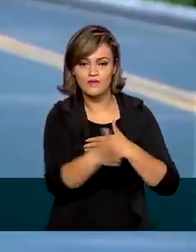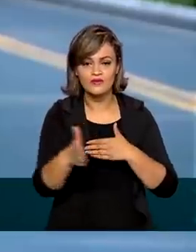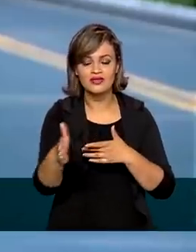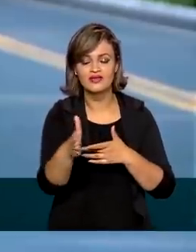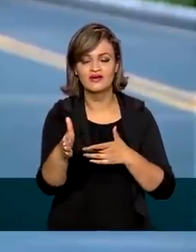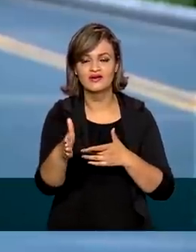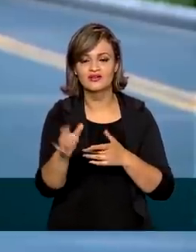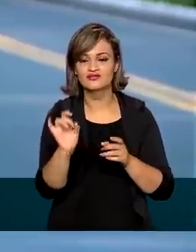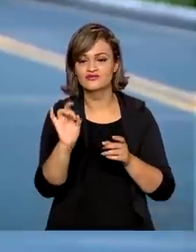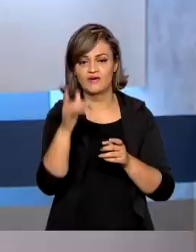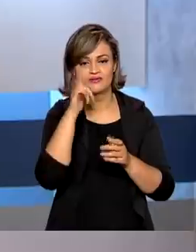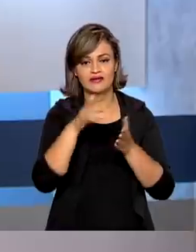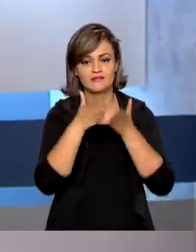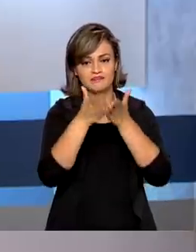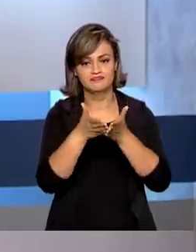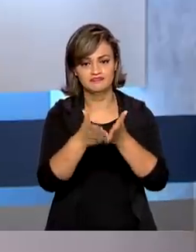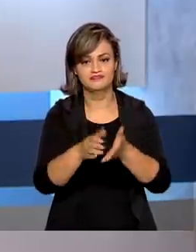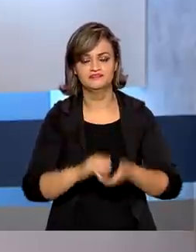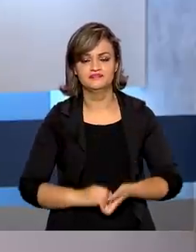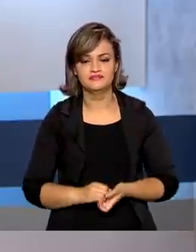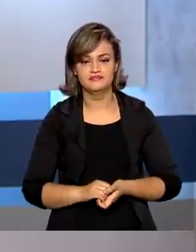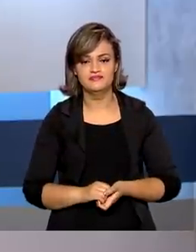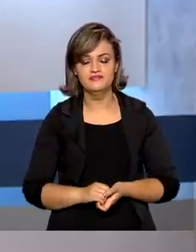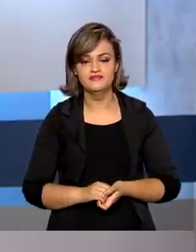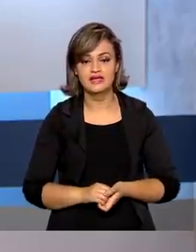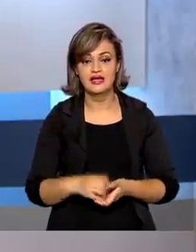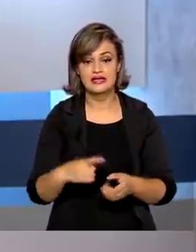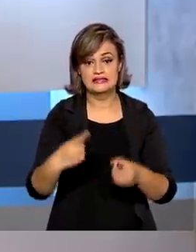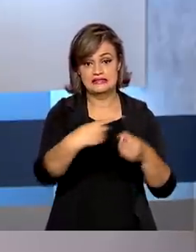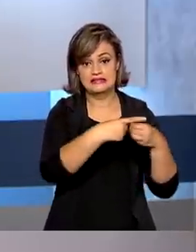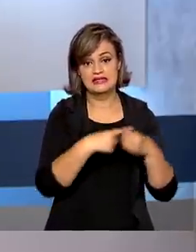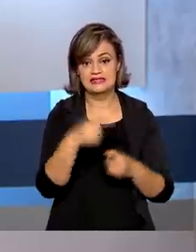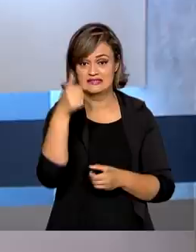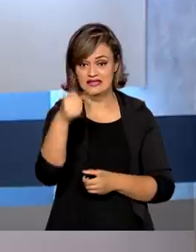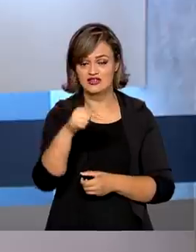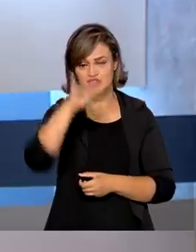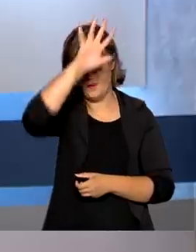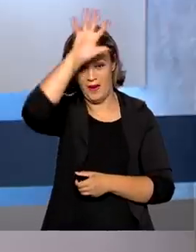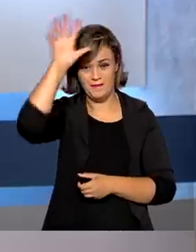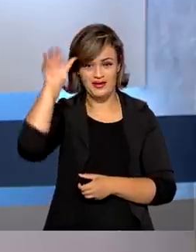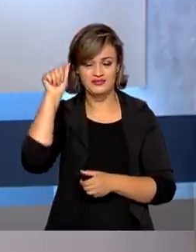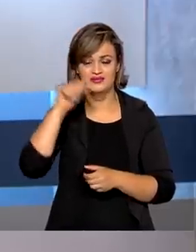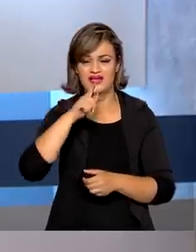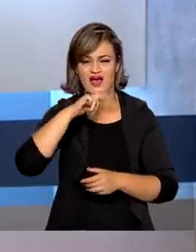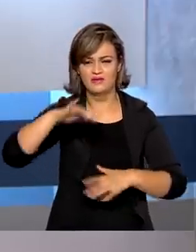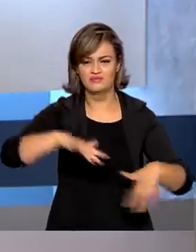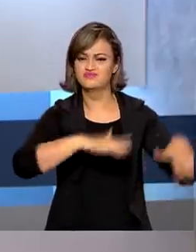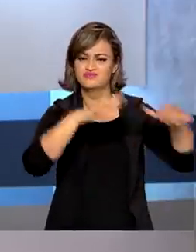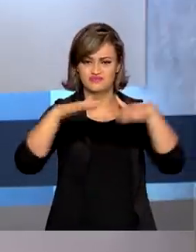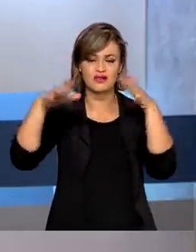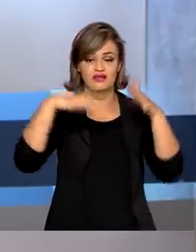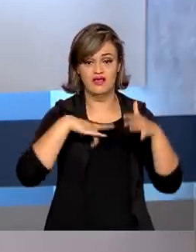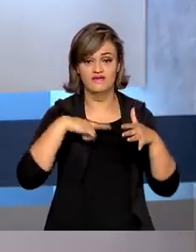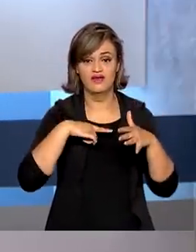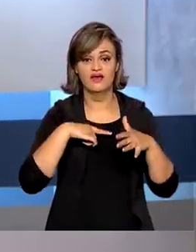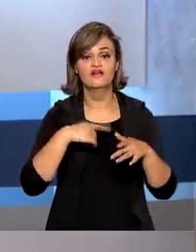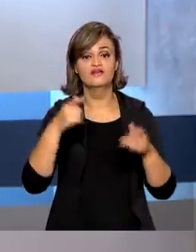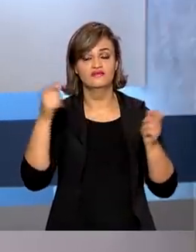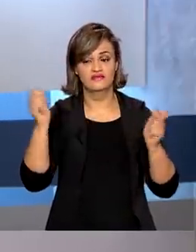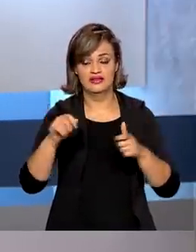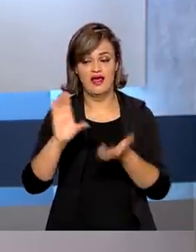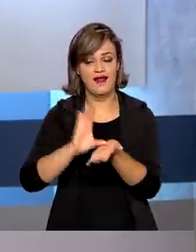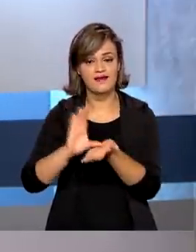pode ser feita de balsa. Olha, sete municípios do Amazonas atingidos pelas inundações vão receber cerca de R 7